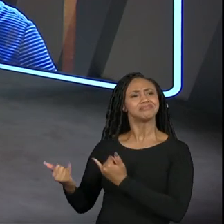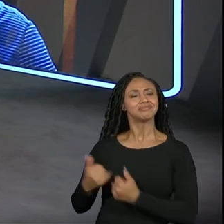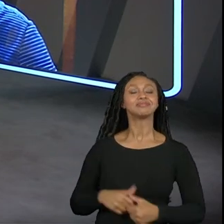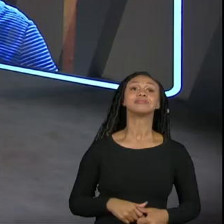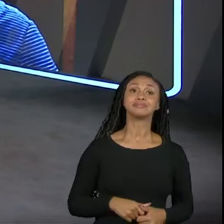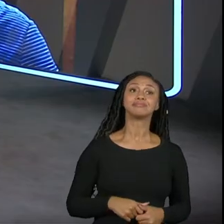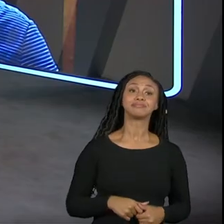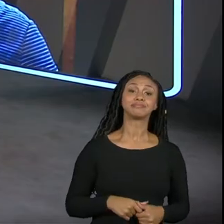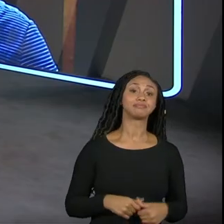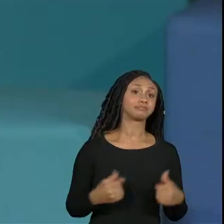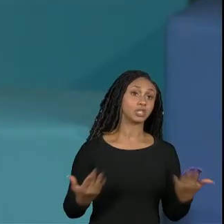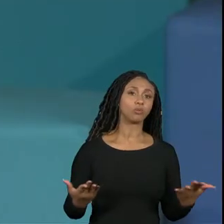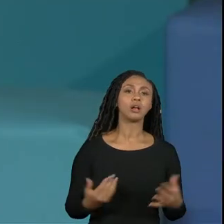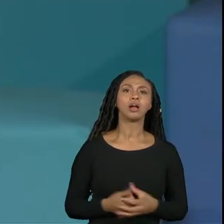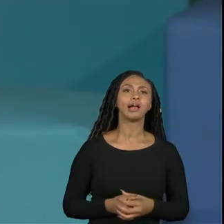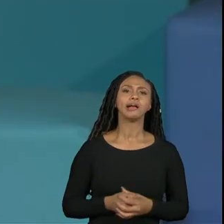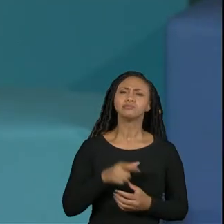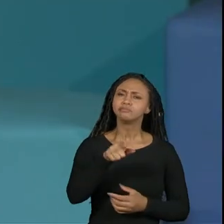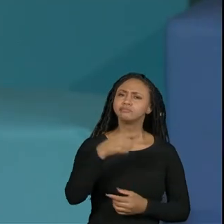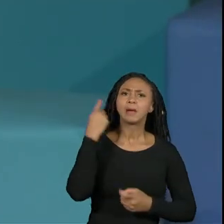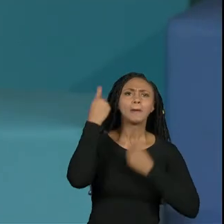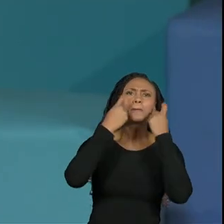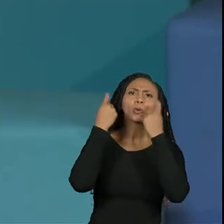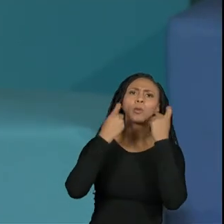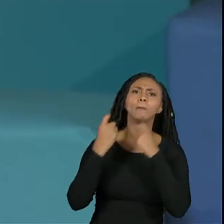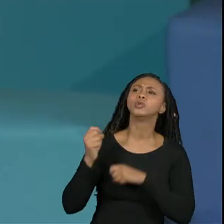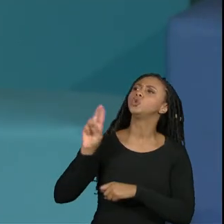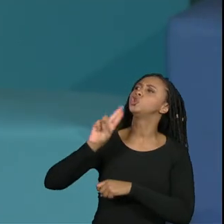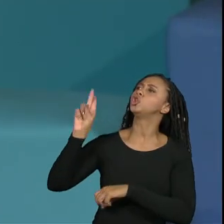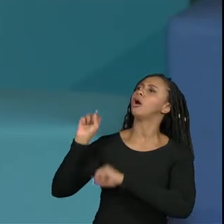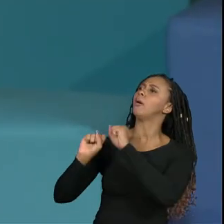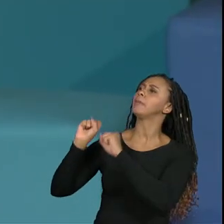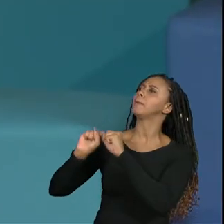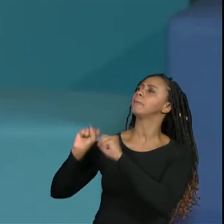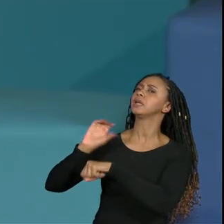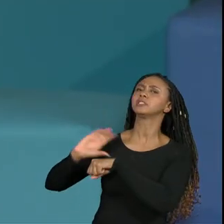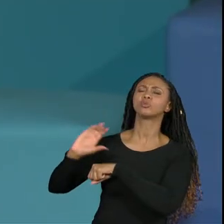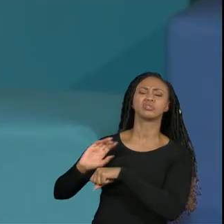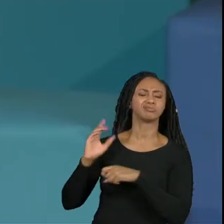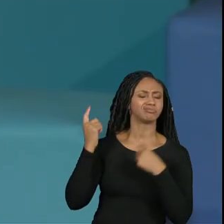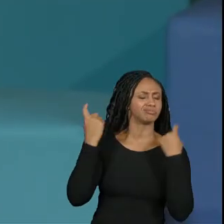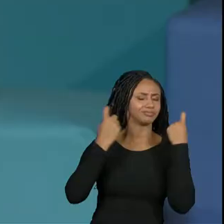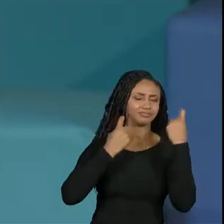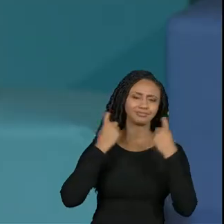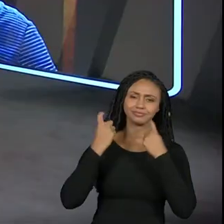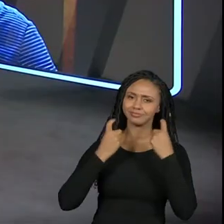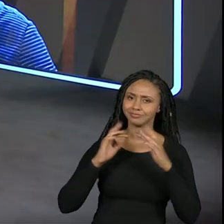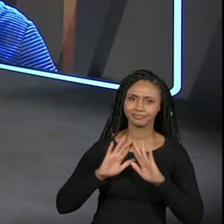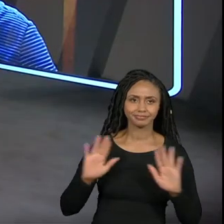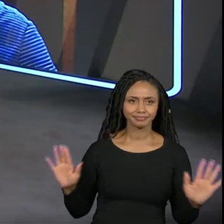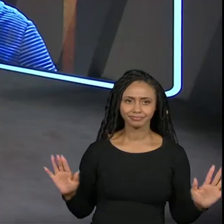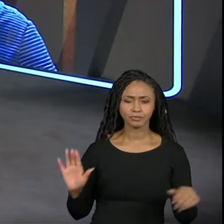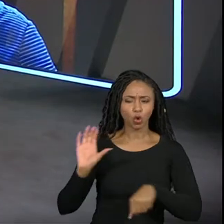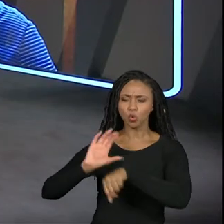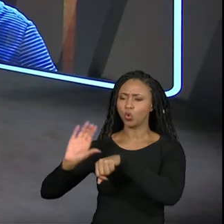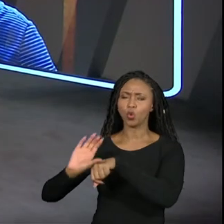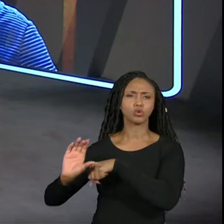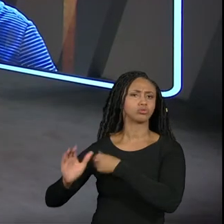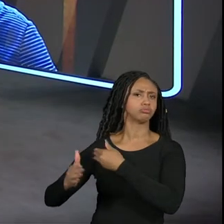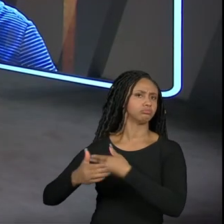eu acho que assim não se preocupa com o nome da empresa que deu o curso curso é curso